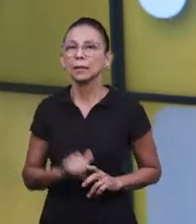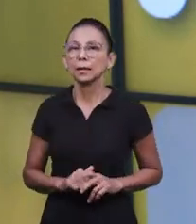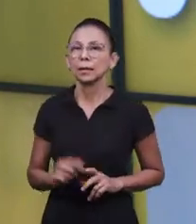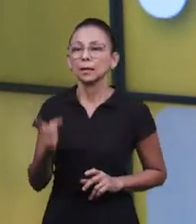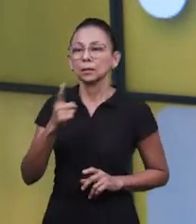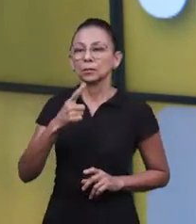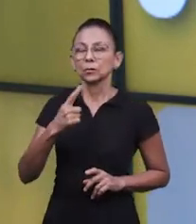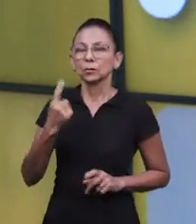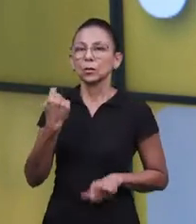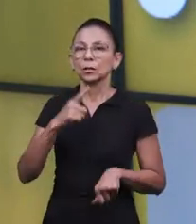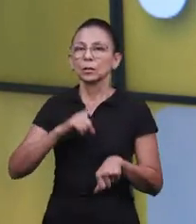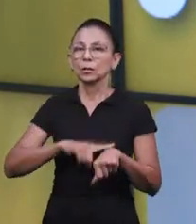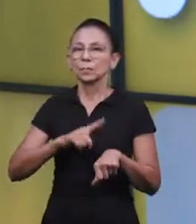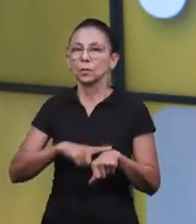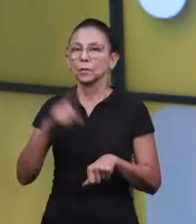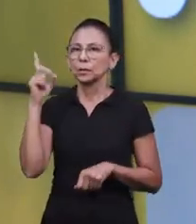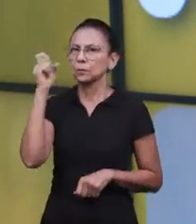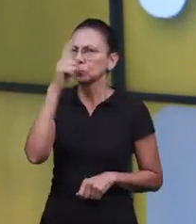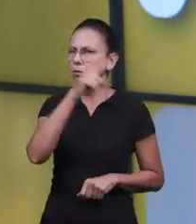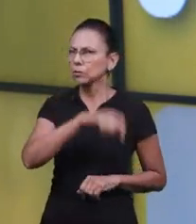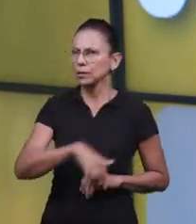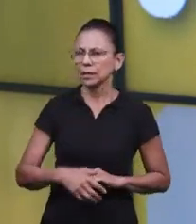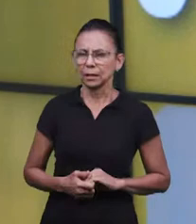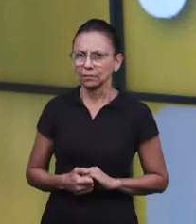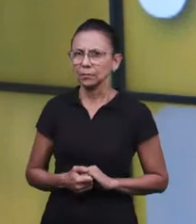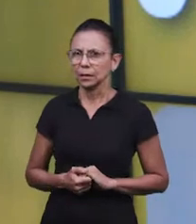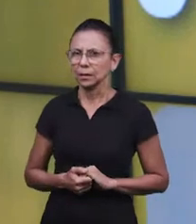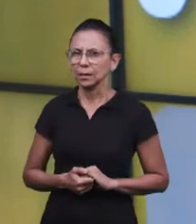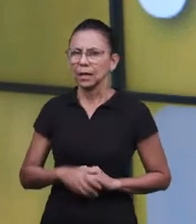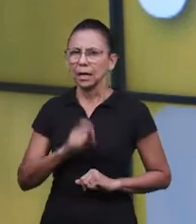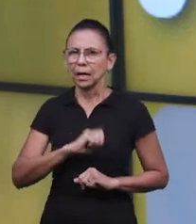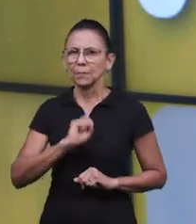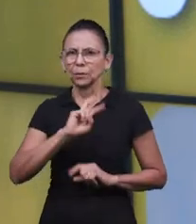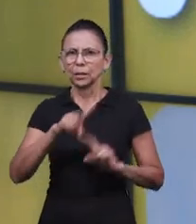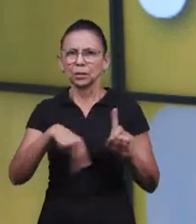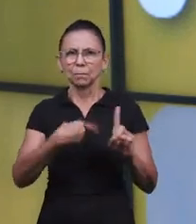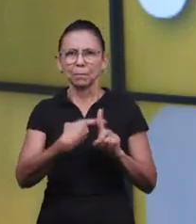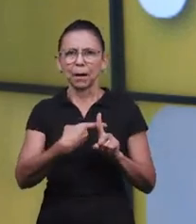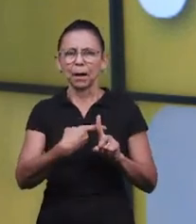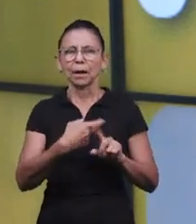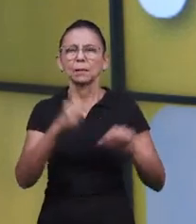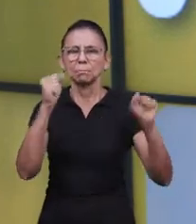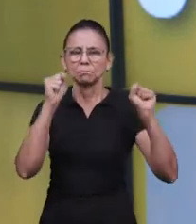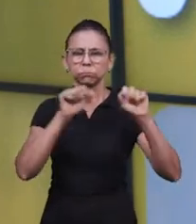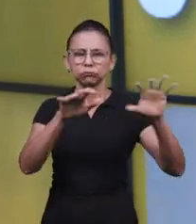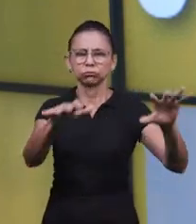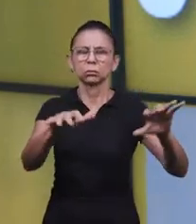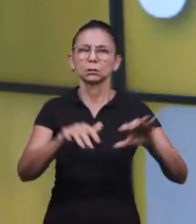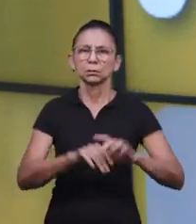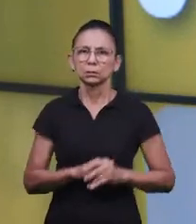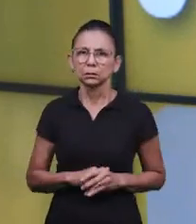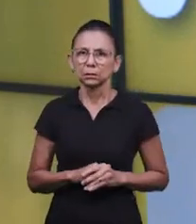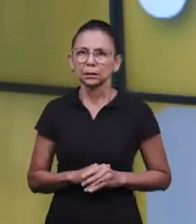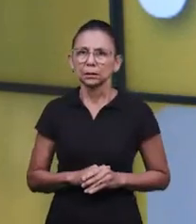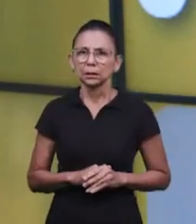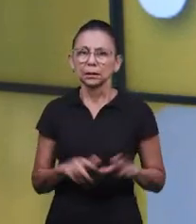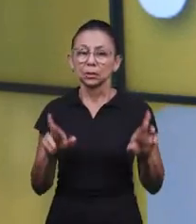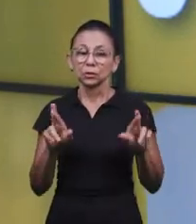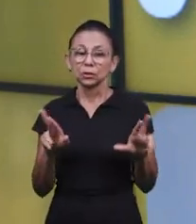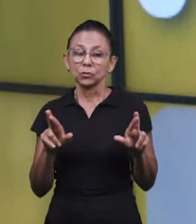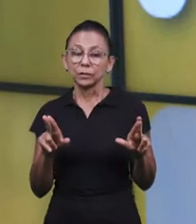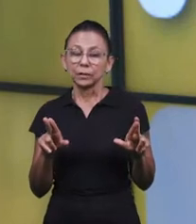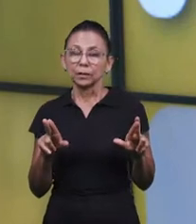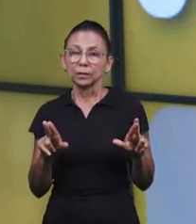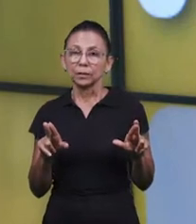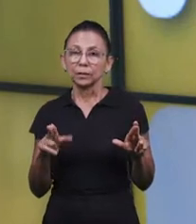Deus, nós vivemos dias muito difíceis. A palavra diz que a iniquidade se multiplicaria, né, e que essa, que faria uma diferença, que a gente